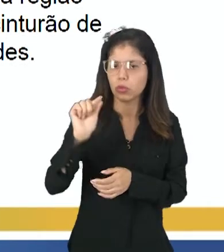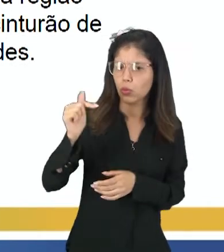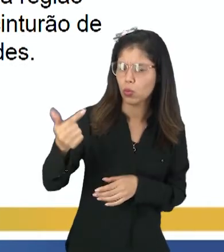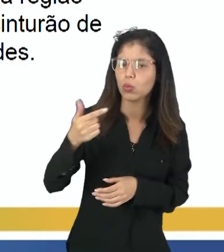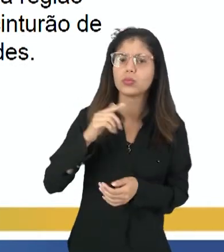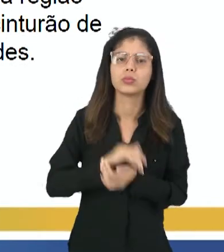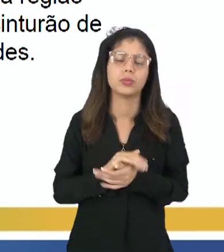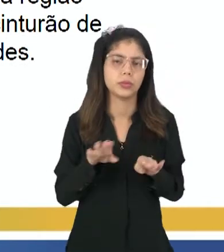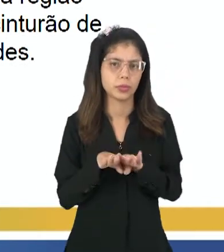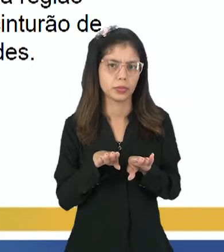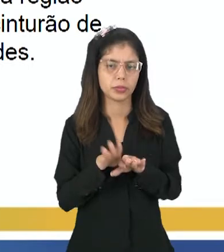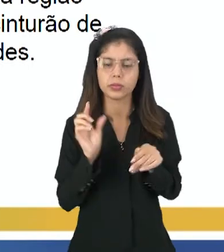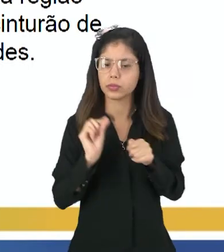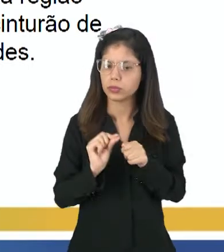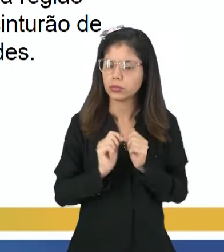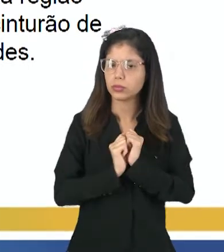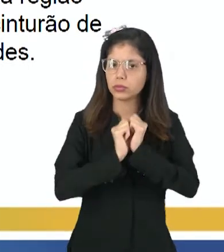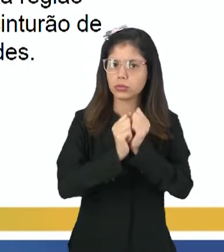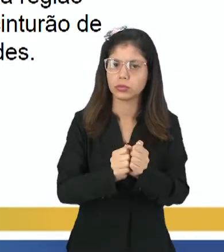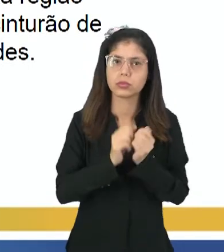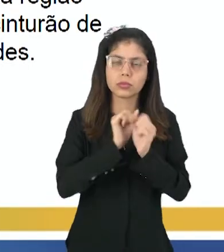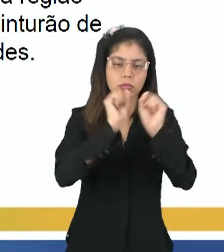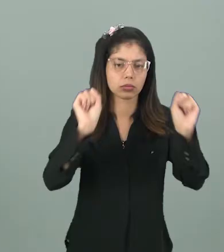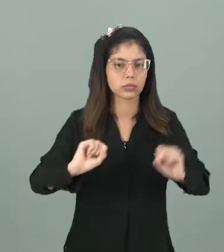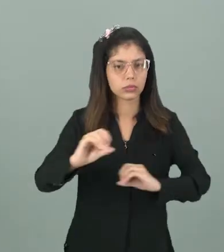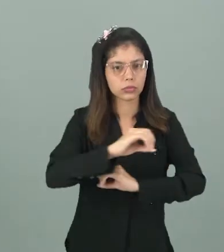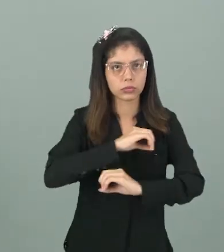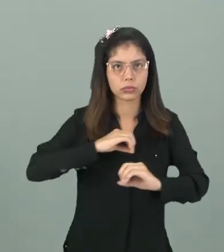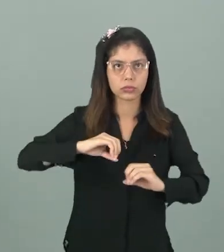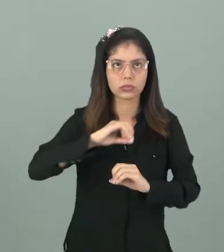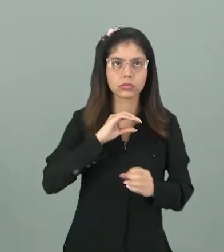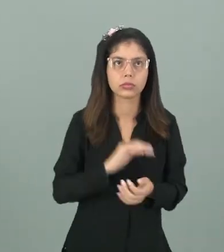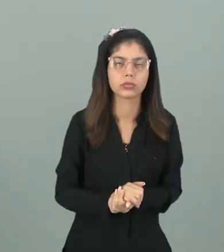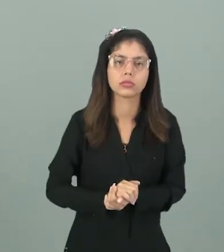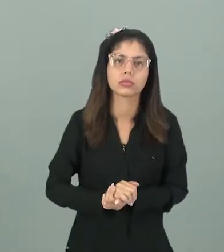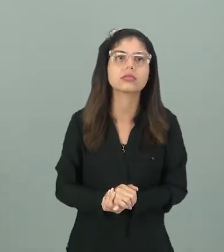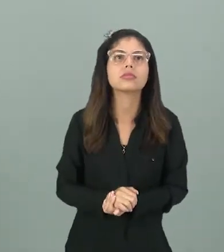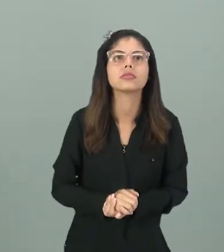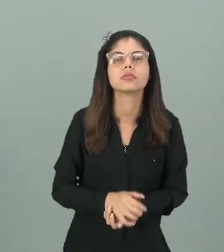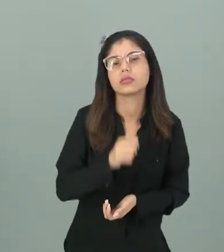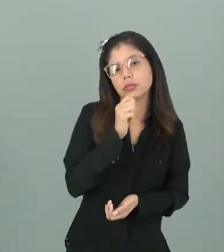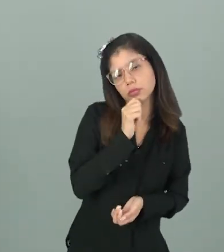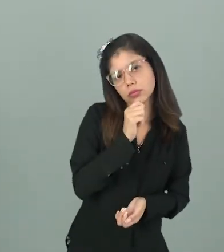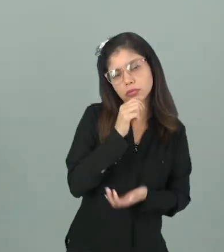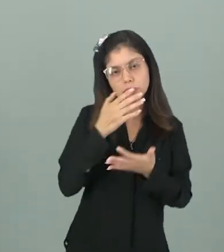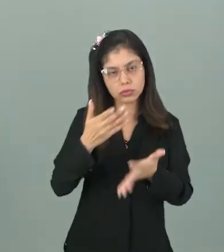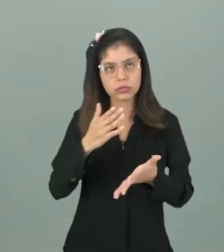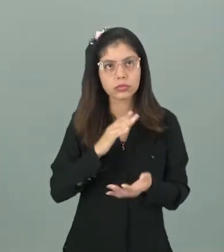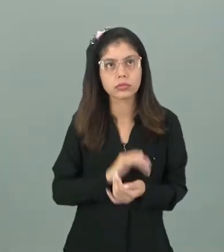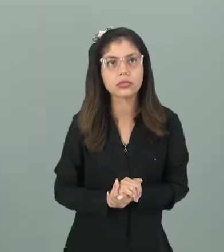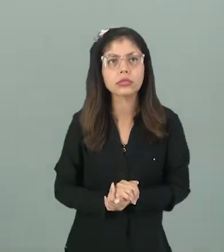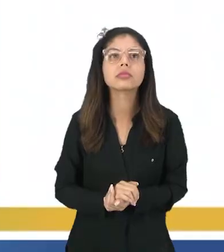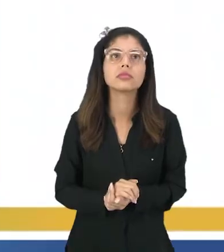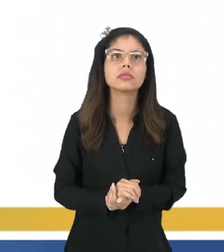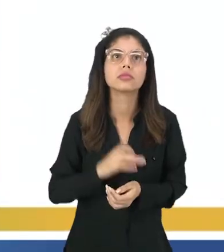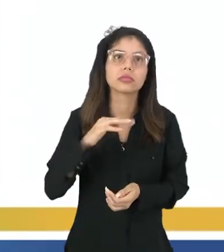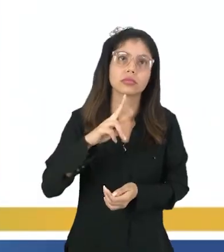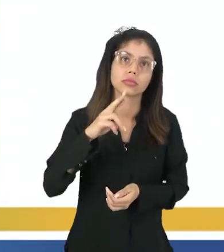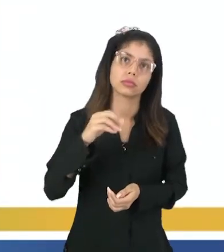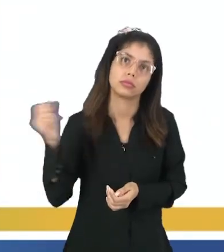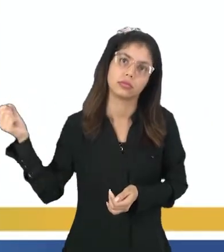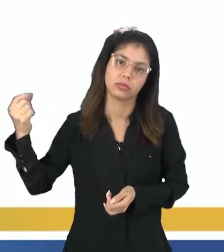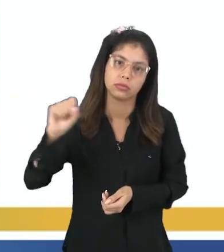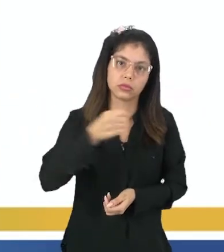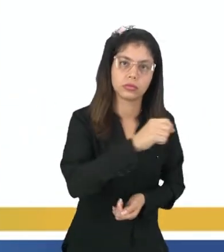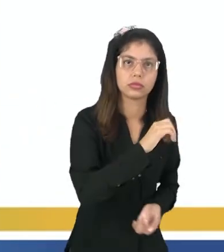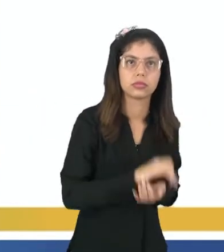também fazendo parte aí do sistema solar. Além disso, nós temos aí os meteoros e os